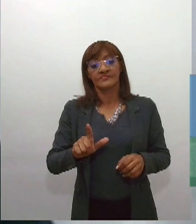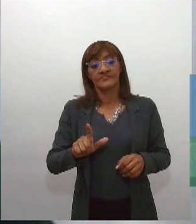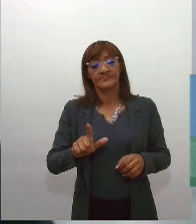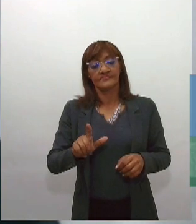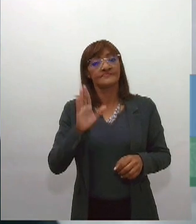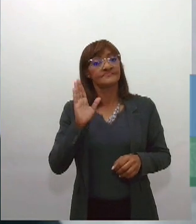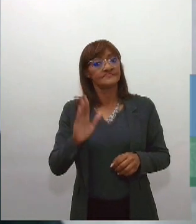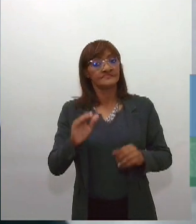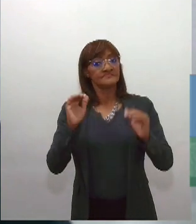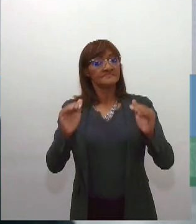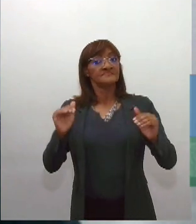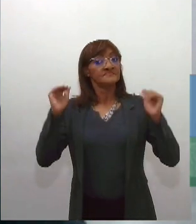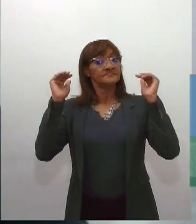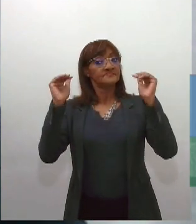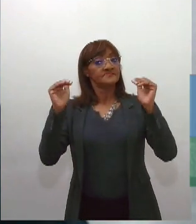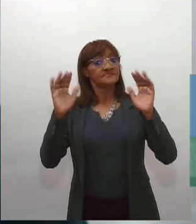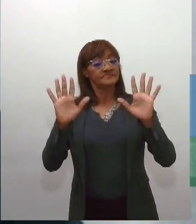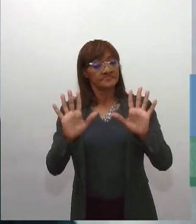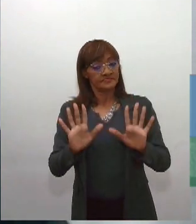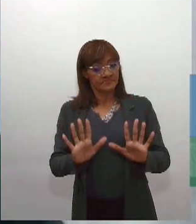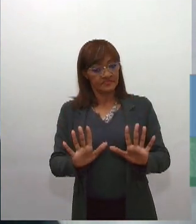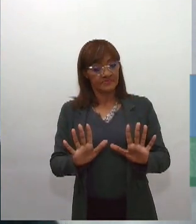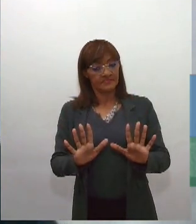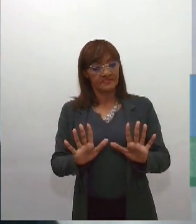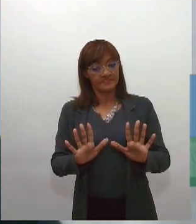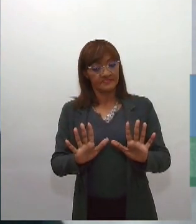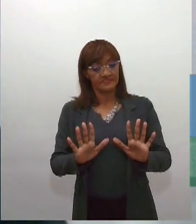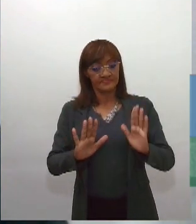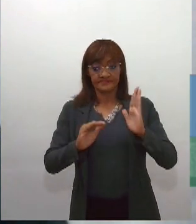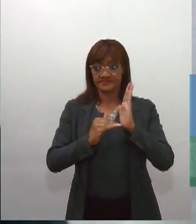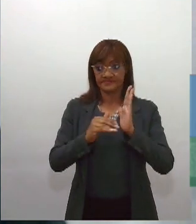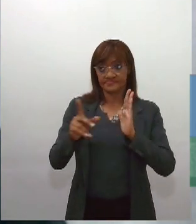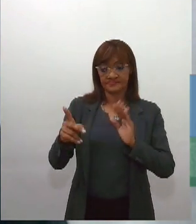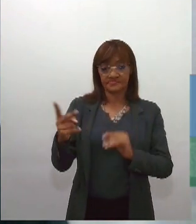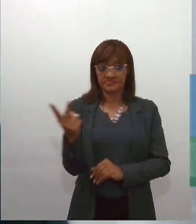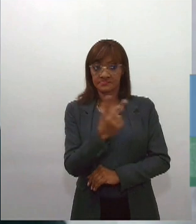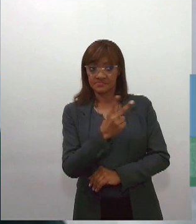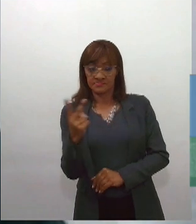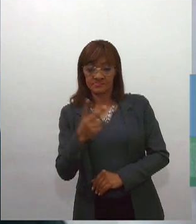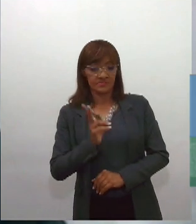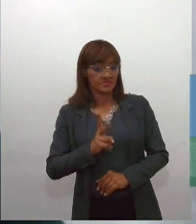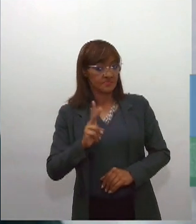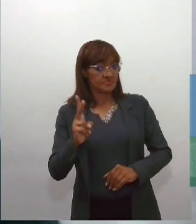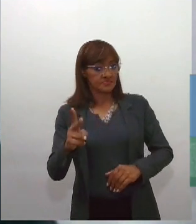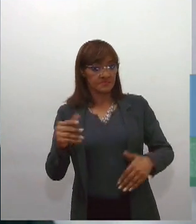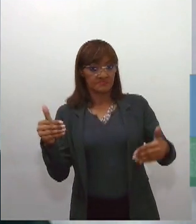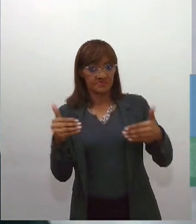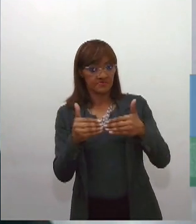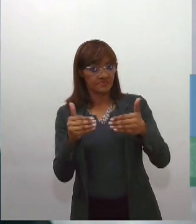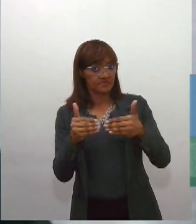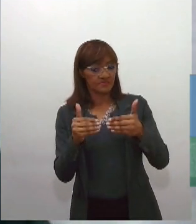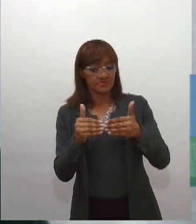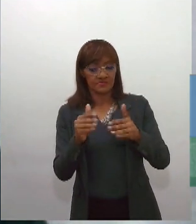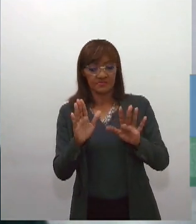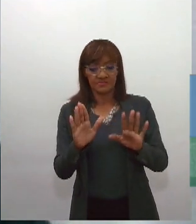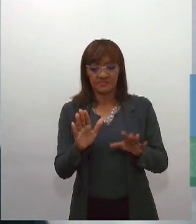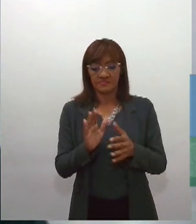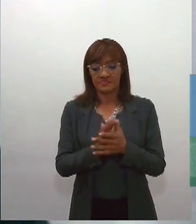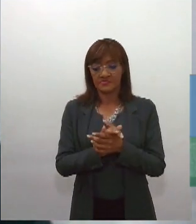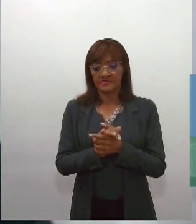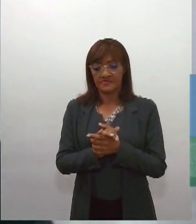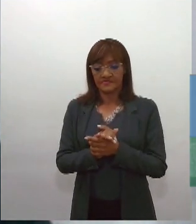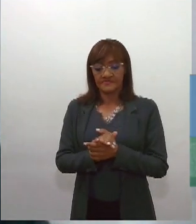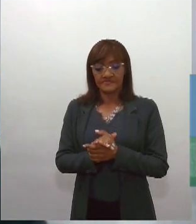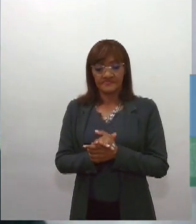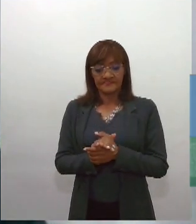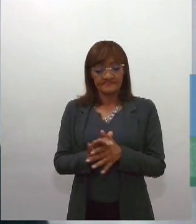haver uma concordância das duas casas. Do ponto de vista do mérito, eu acho que